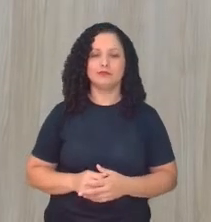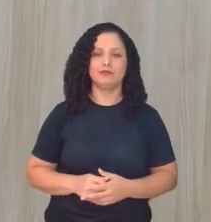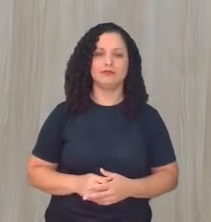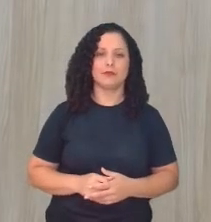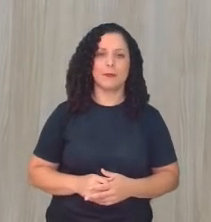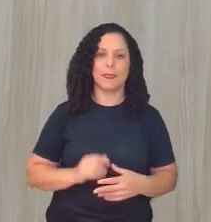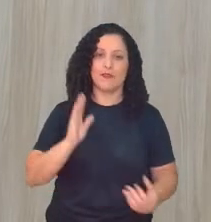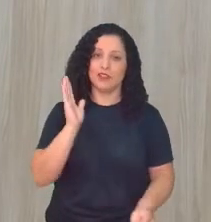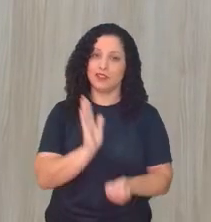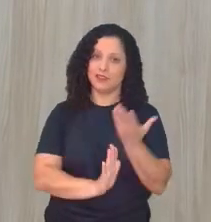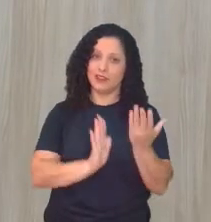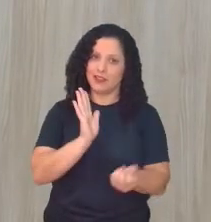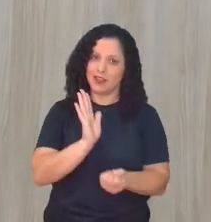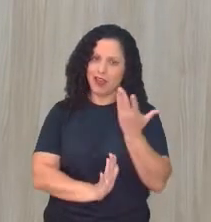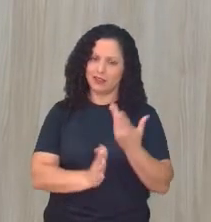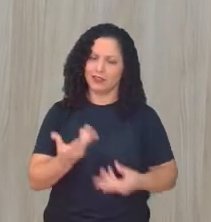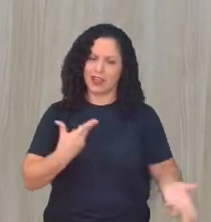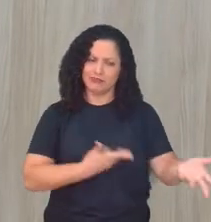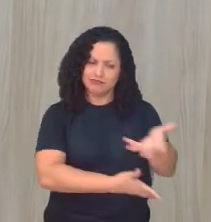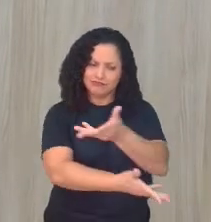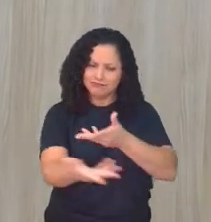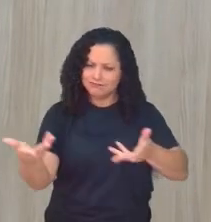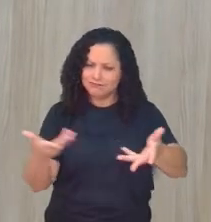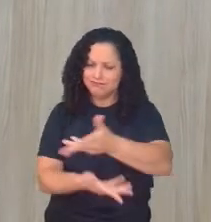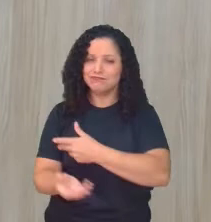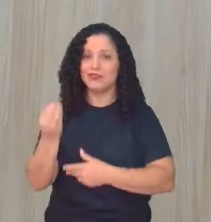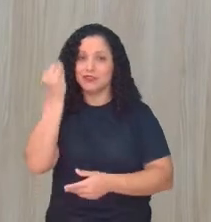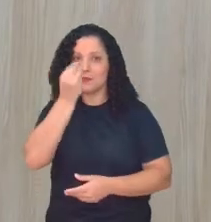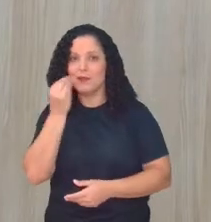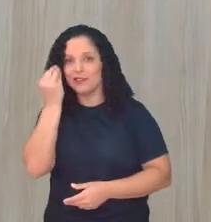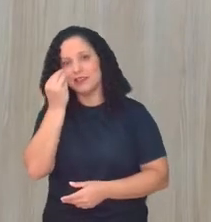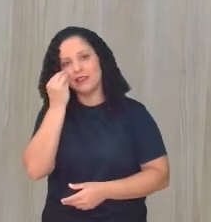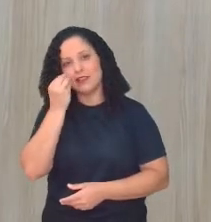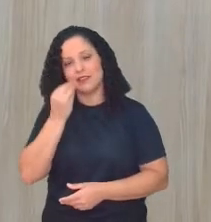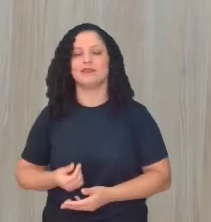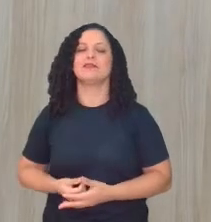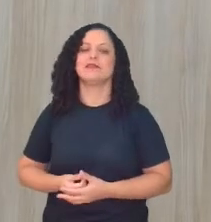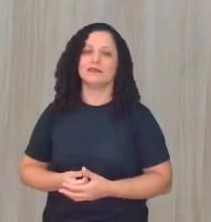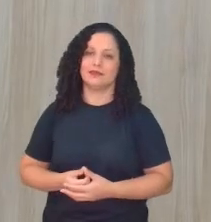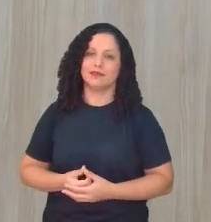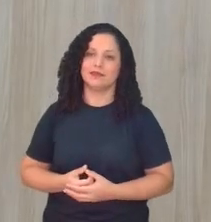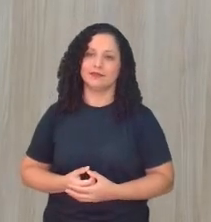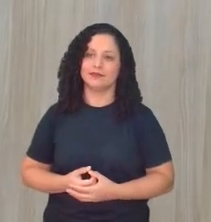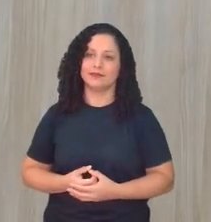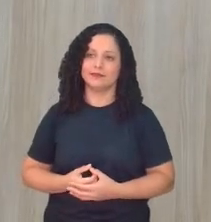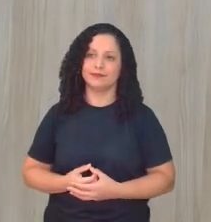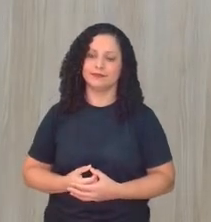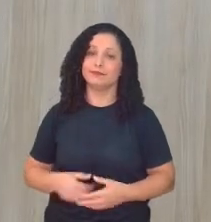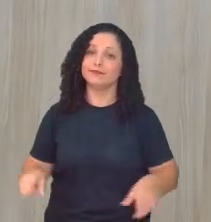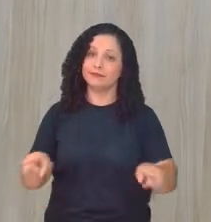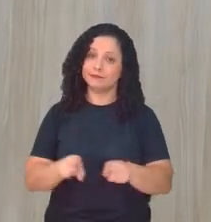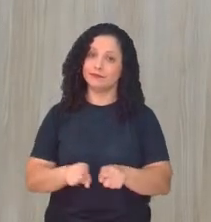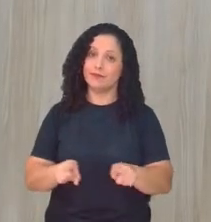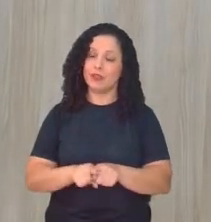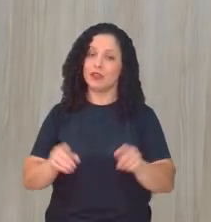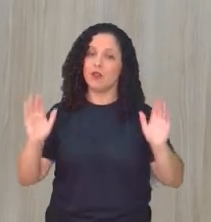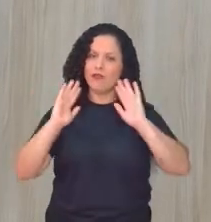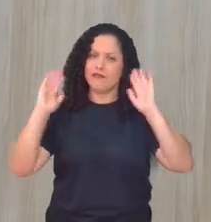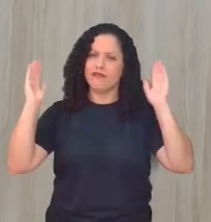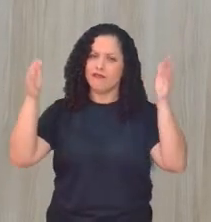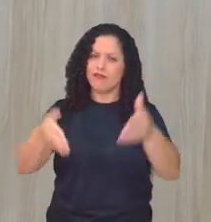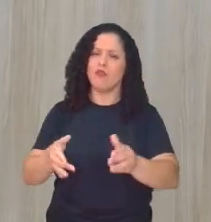Foi desenvolvida através da vivência, através dos conhecimentos dos povos tradicionais, tá? E visa, justamente, você